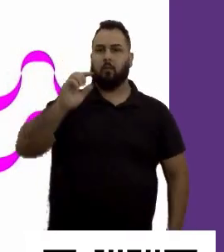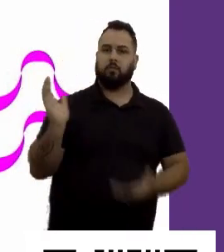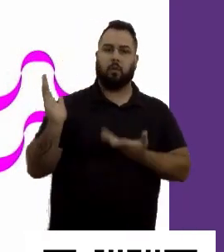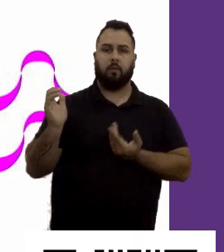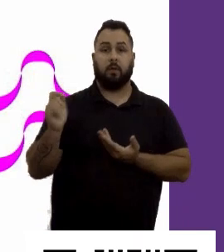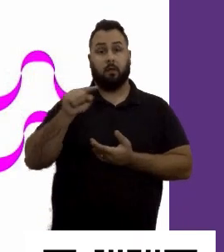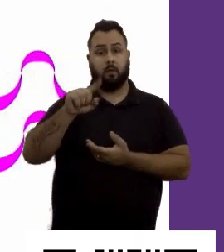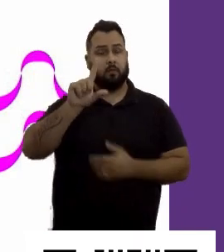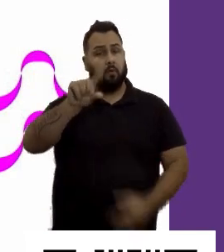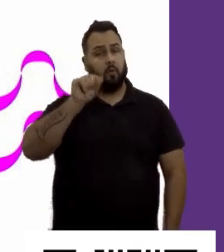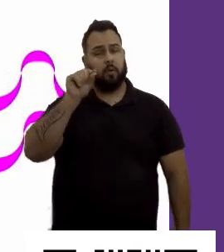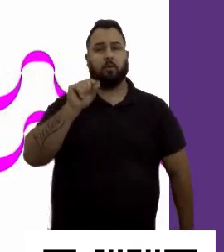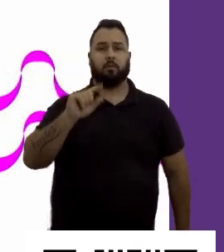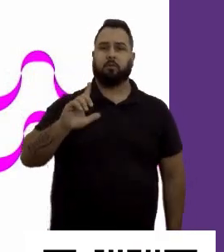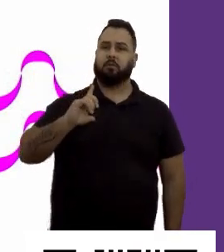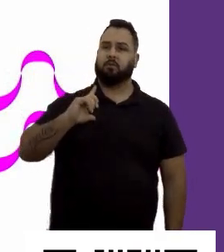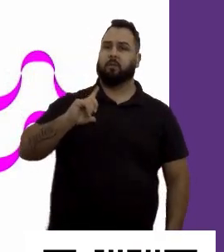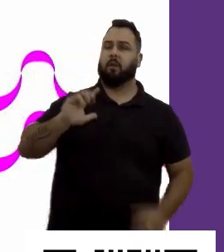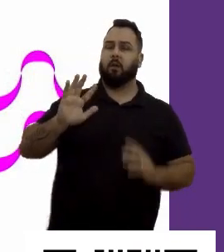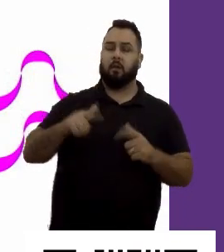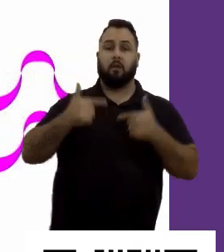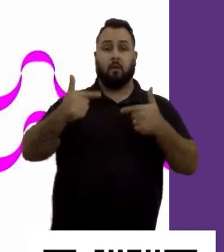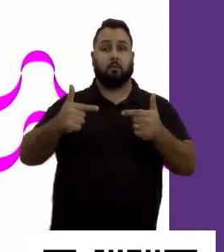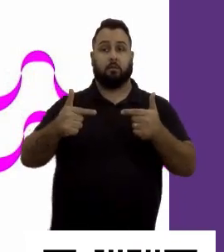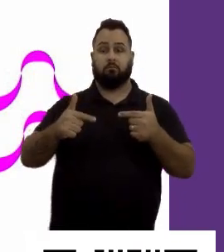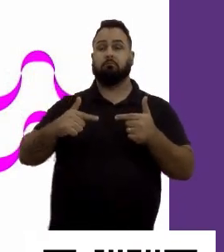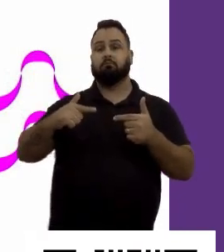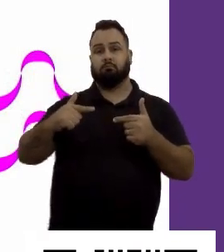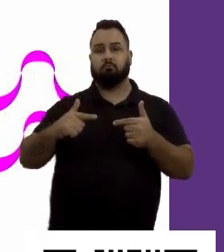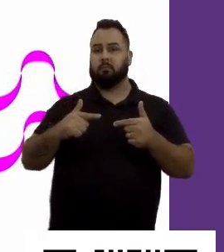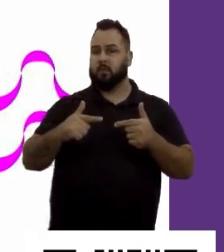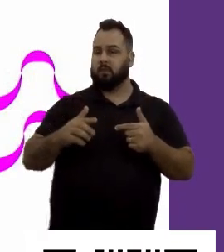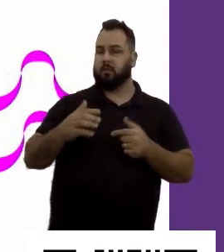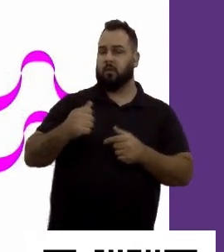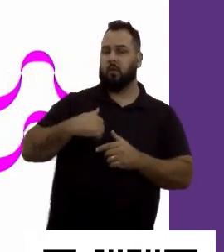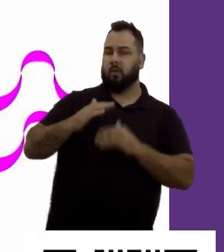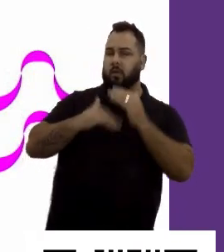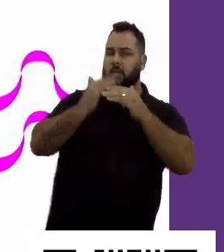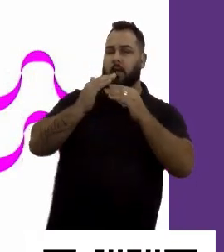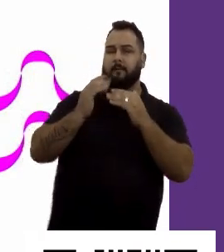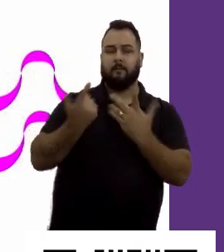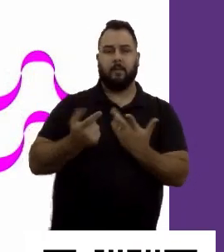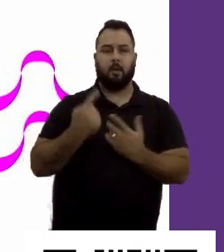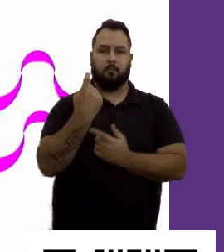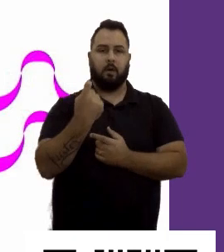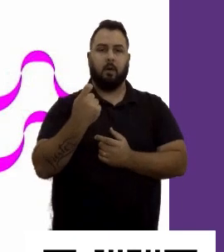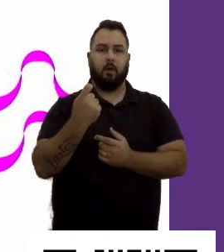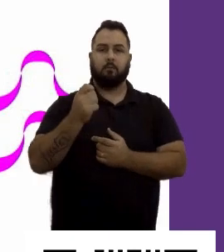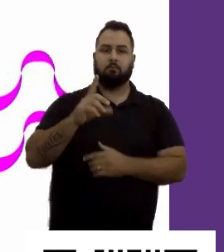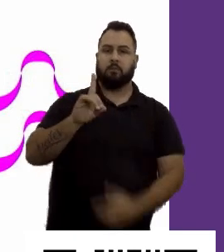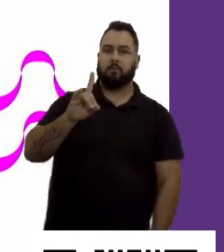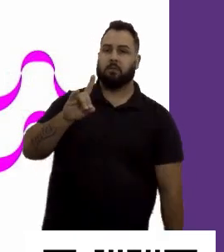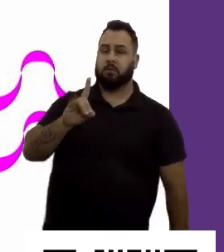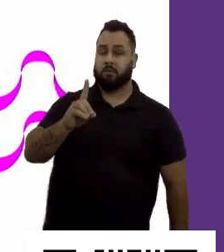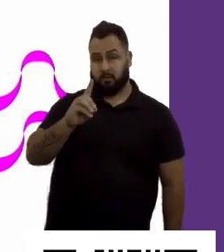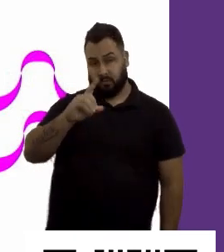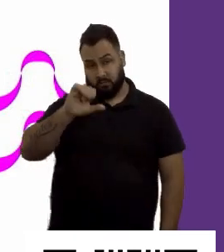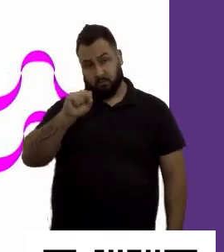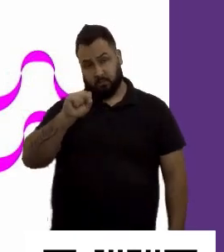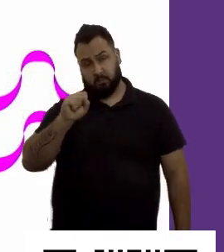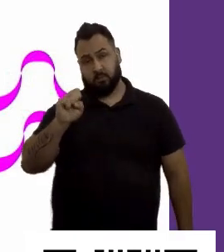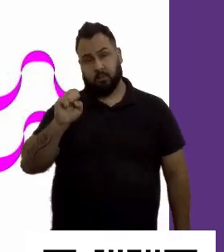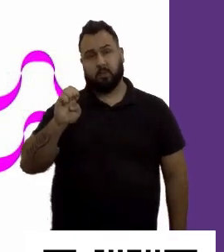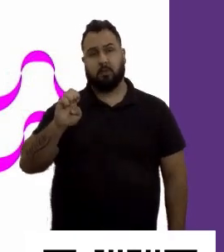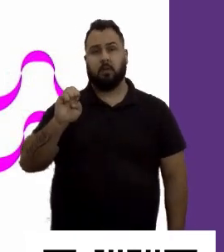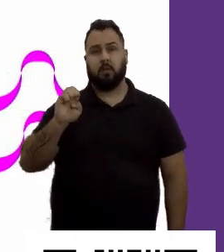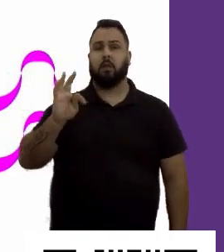Eu tive a sorte de desenvolver uma dissertação onde a gente aplicou numa escola pública de jovens estudantes do